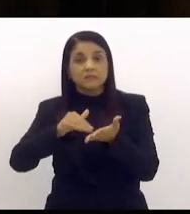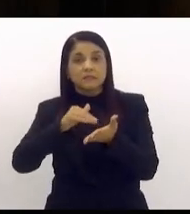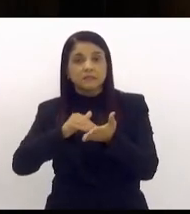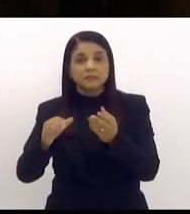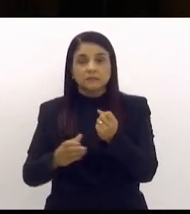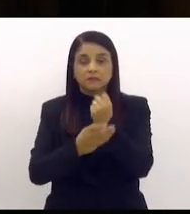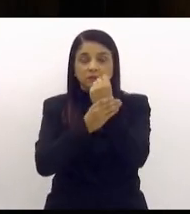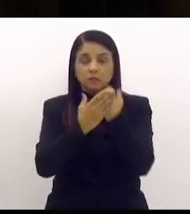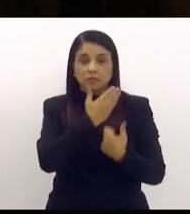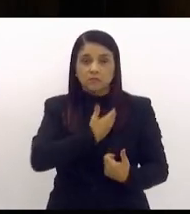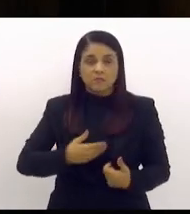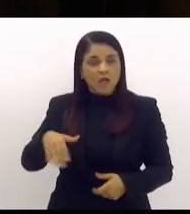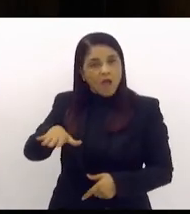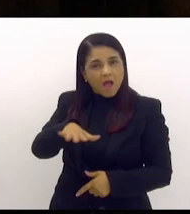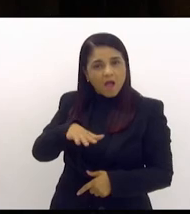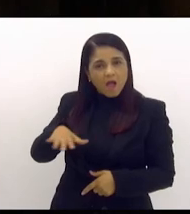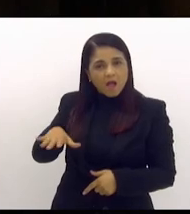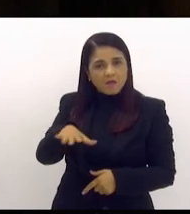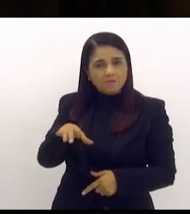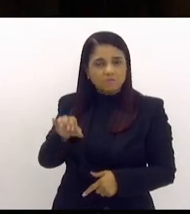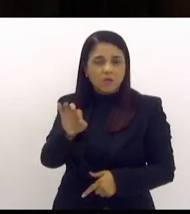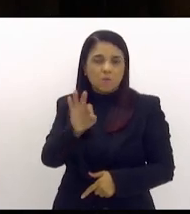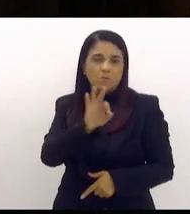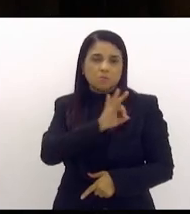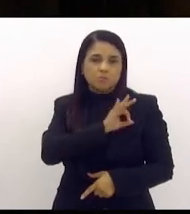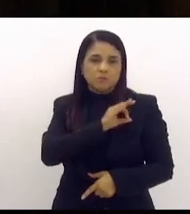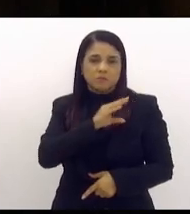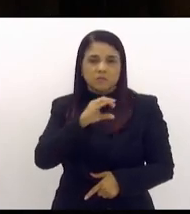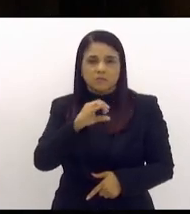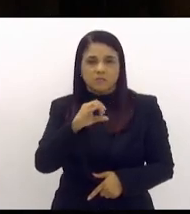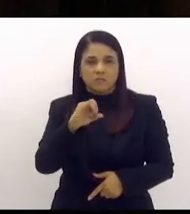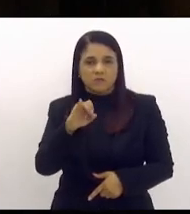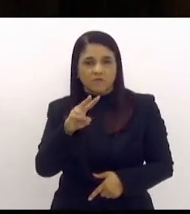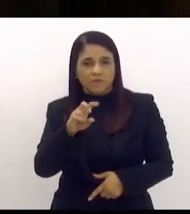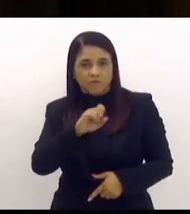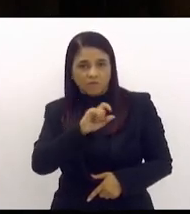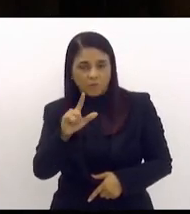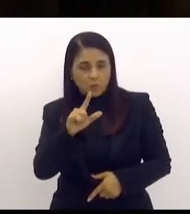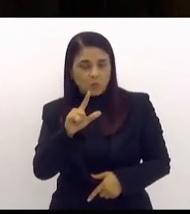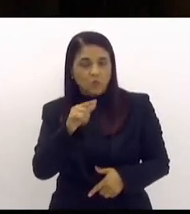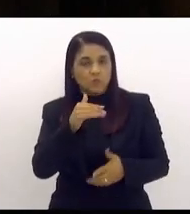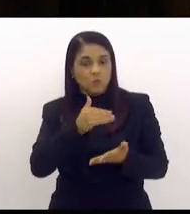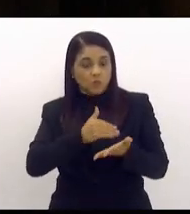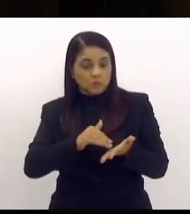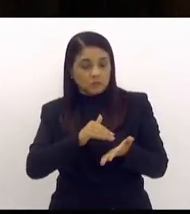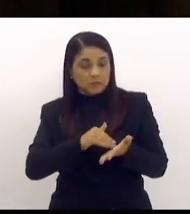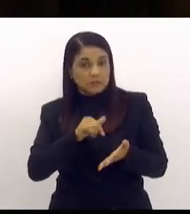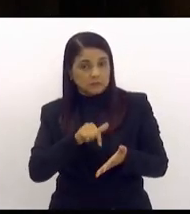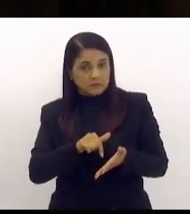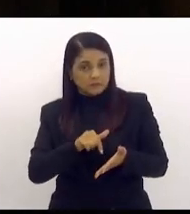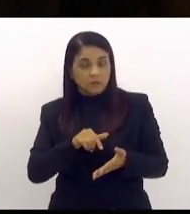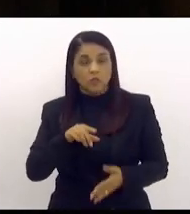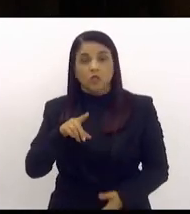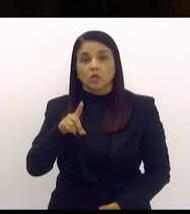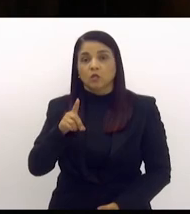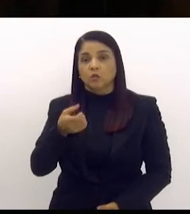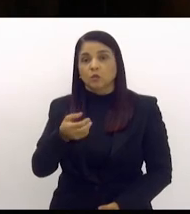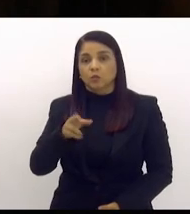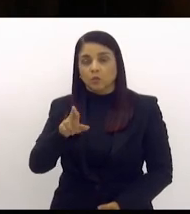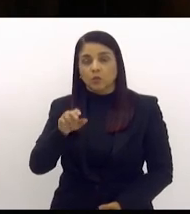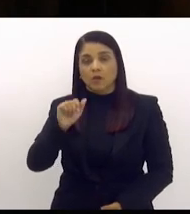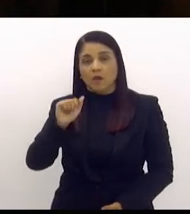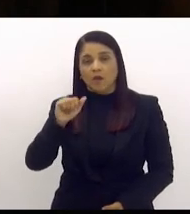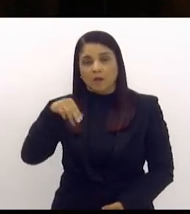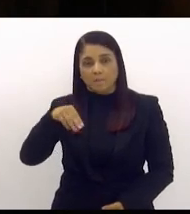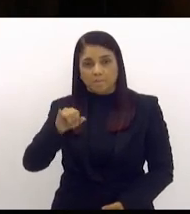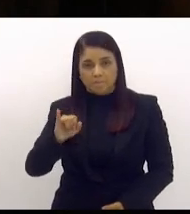segurança na área da polícia civil como secretário o doutor Amin provou